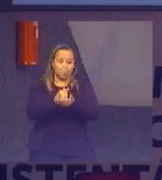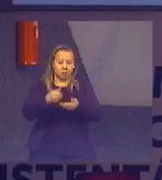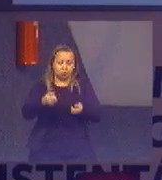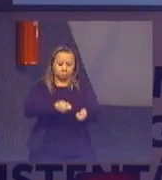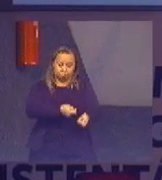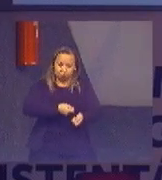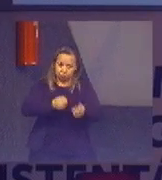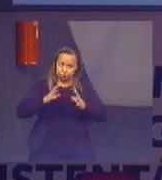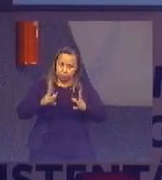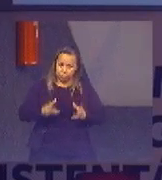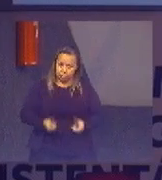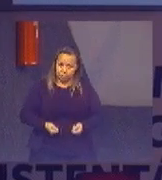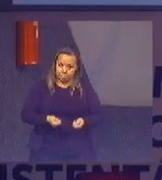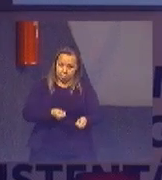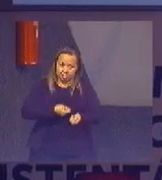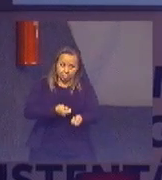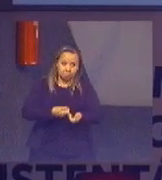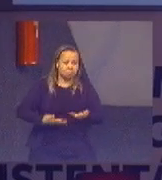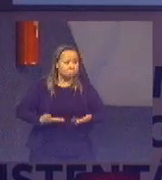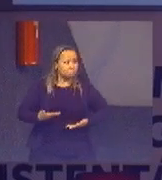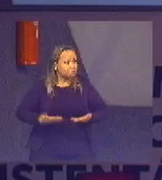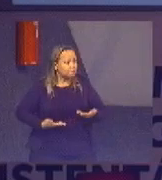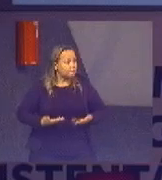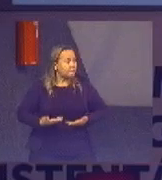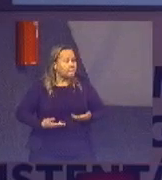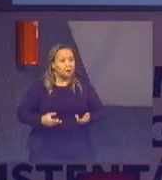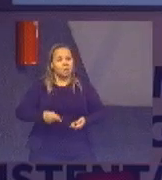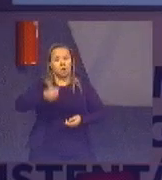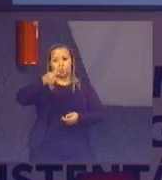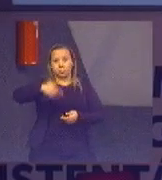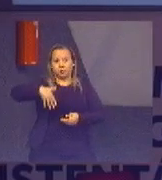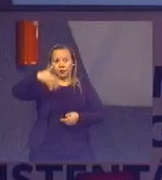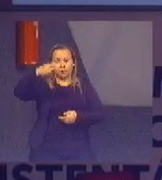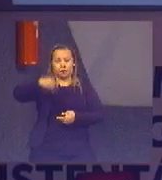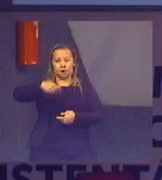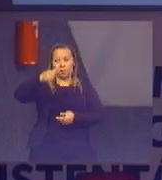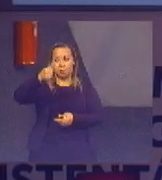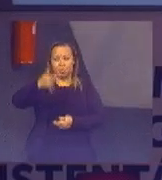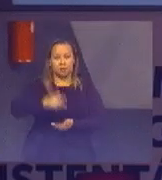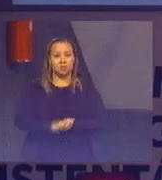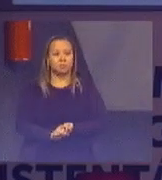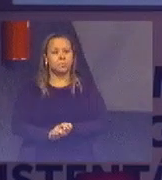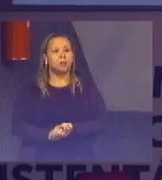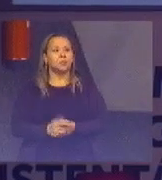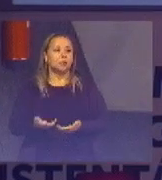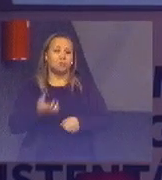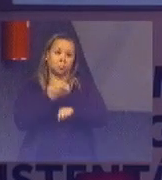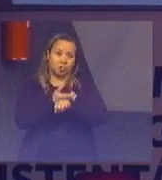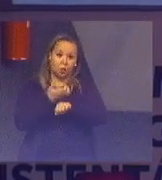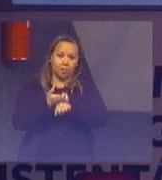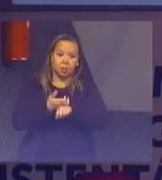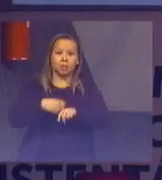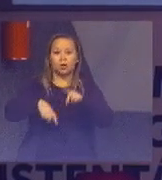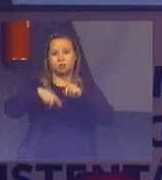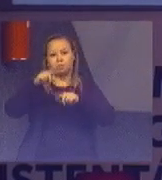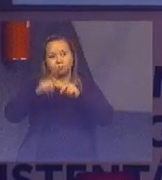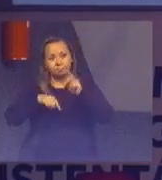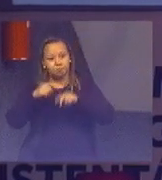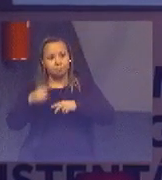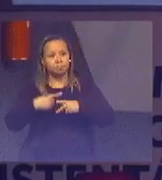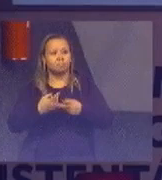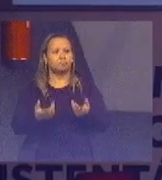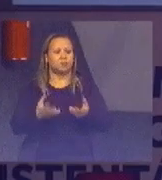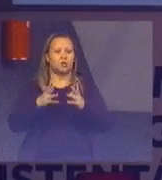é um valor que vem subindo, e ali o valor baixo, ali eu gasto com material de limpeza, aí é quando os materiais avulsos